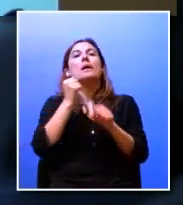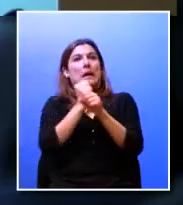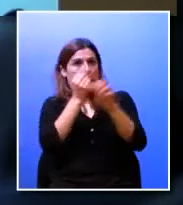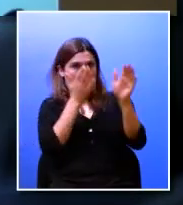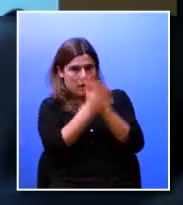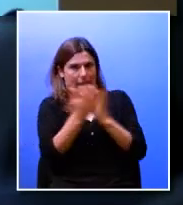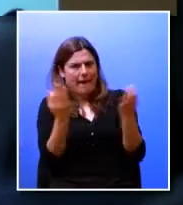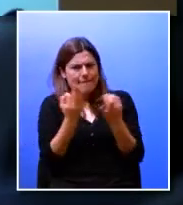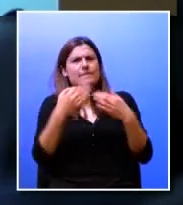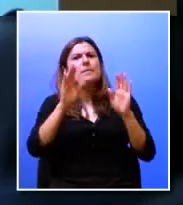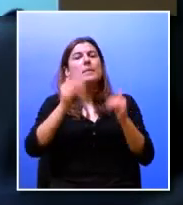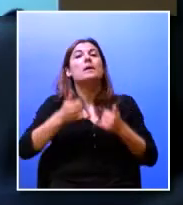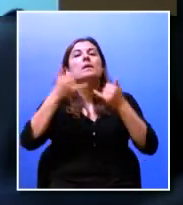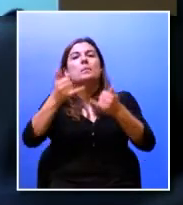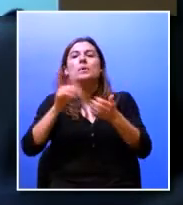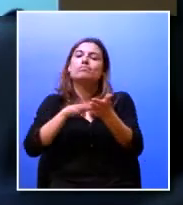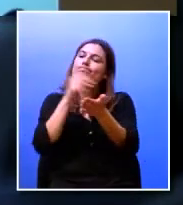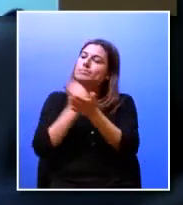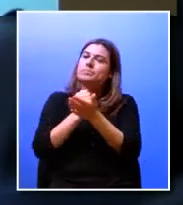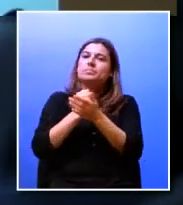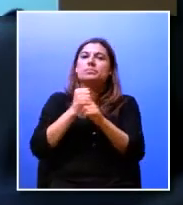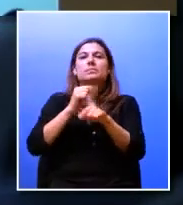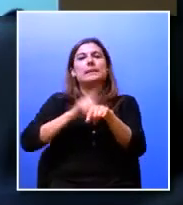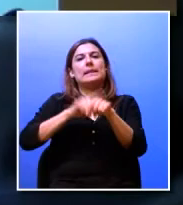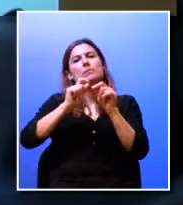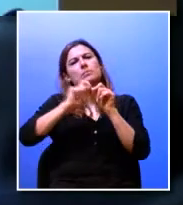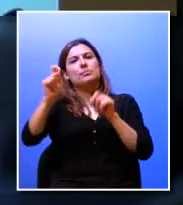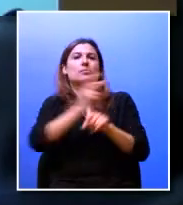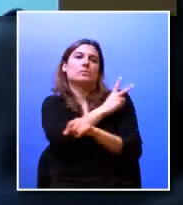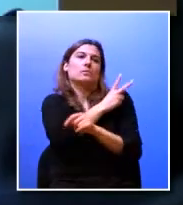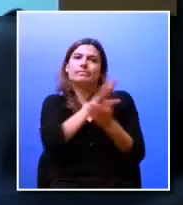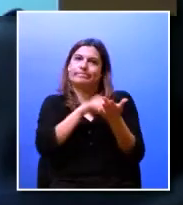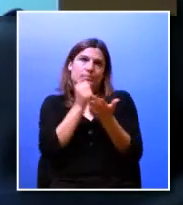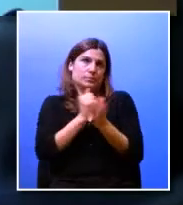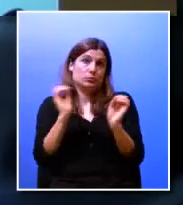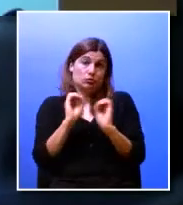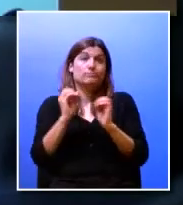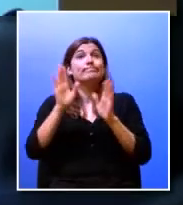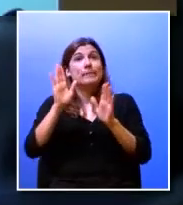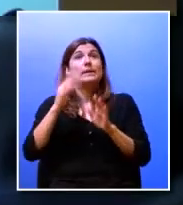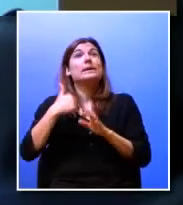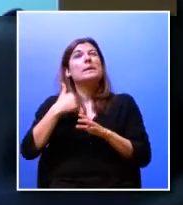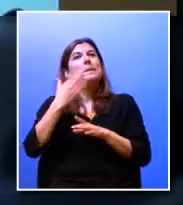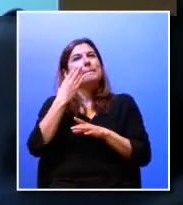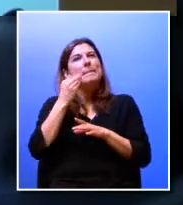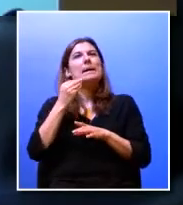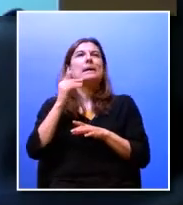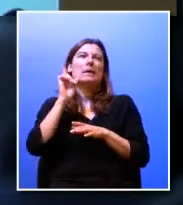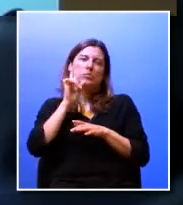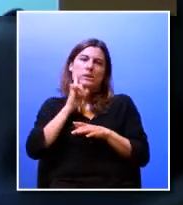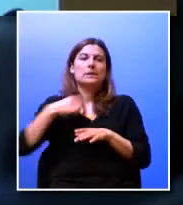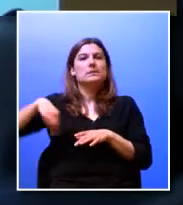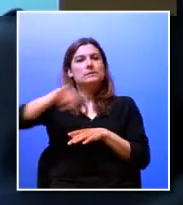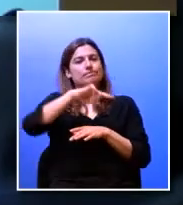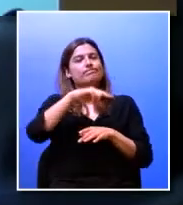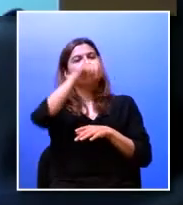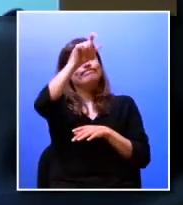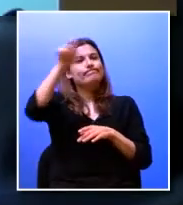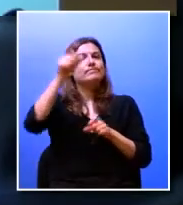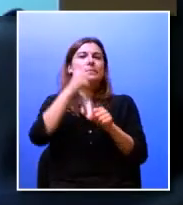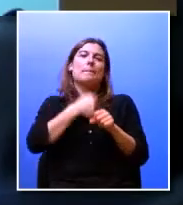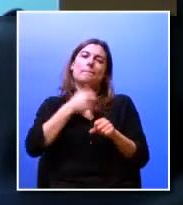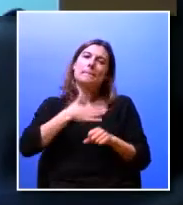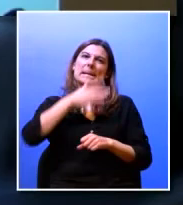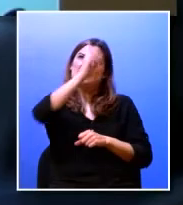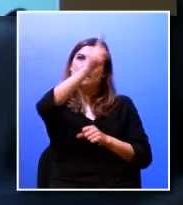de facto não concluem a sua experiência a sua formação profissional e eu acho que é algo sobre o qual os empregadores é algo